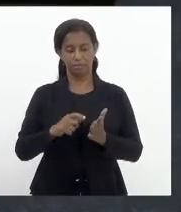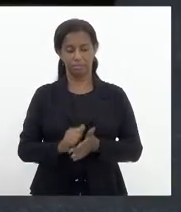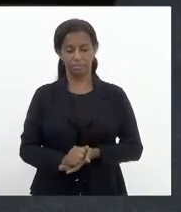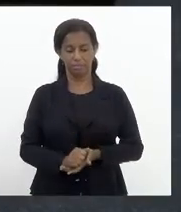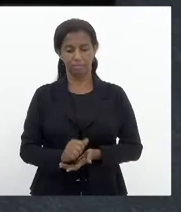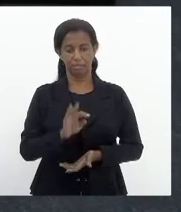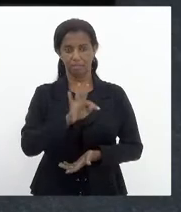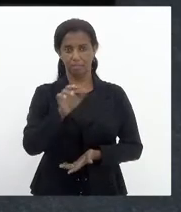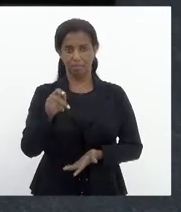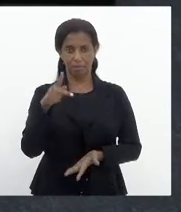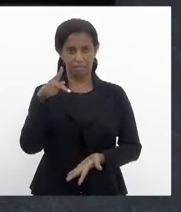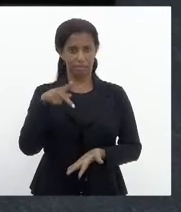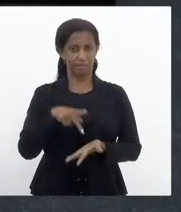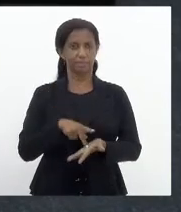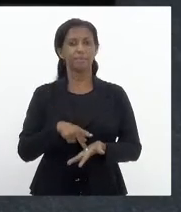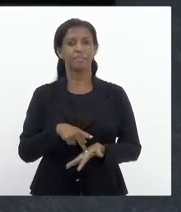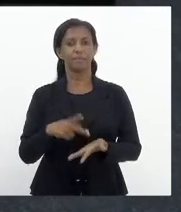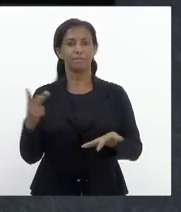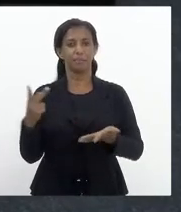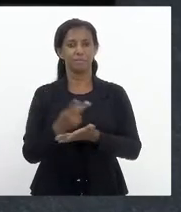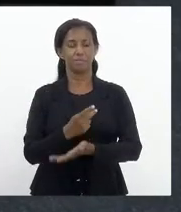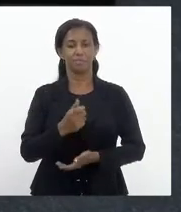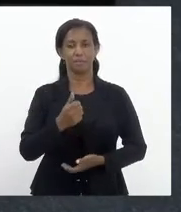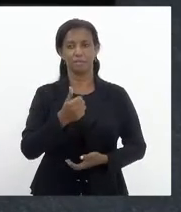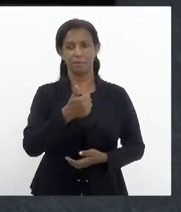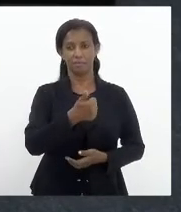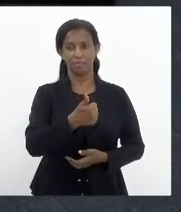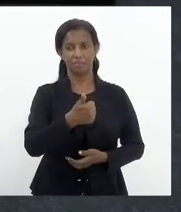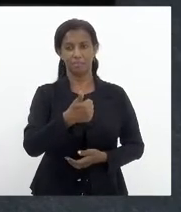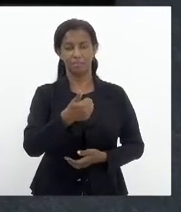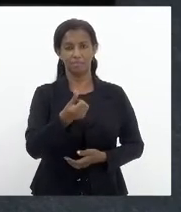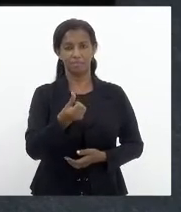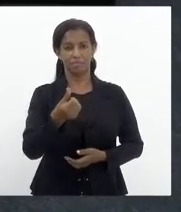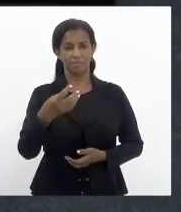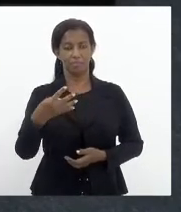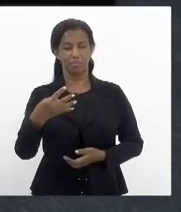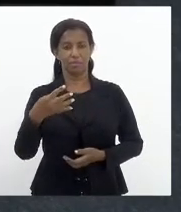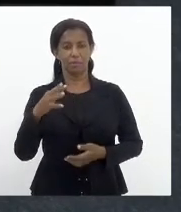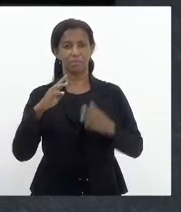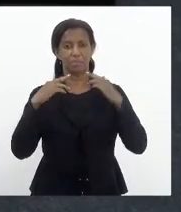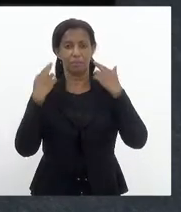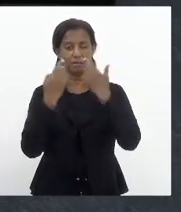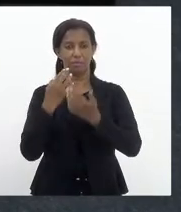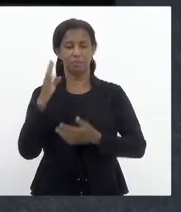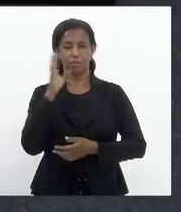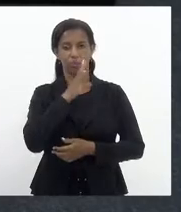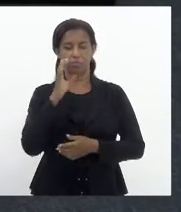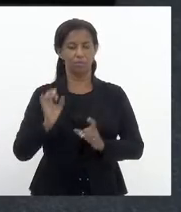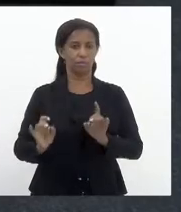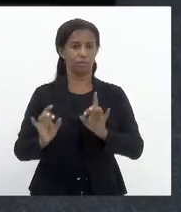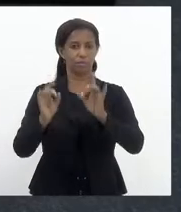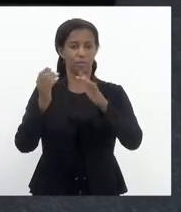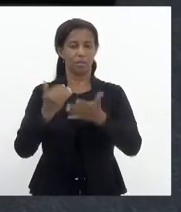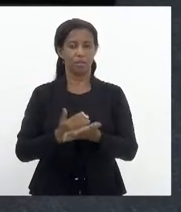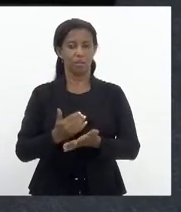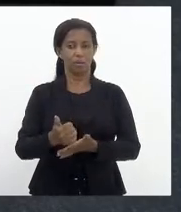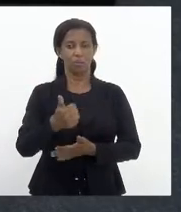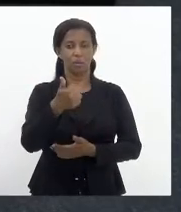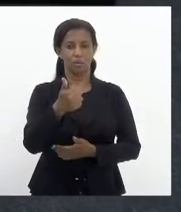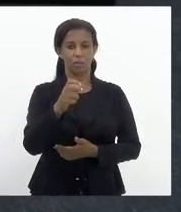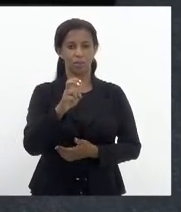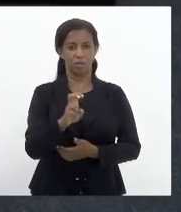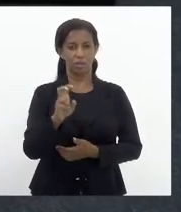ata reflete com exatidão o ocorrido na centésima, sexagésima quarta sessão extraordinária, que iniciada às 15 horas